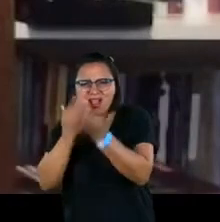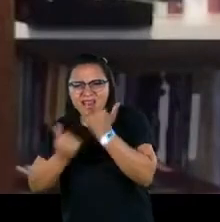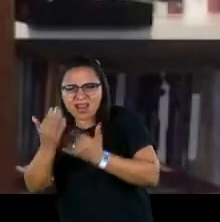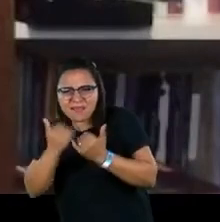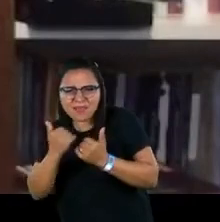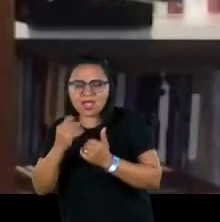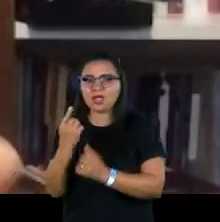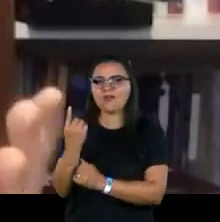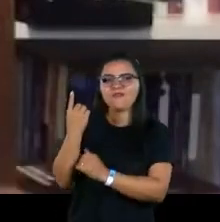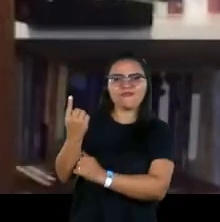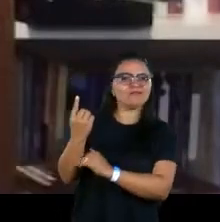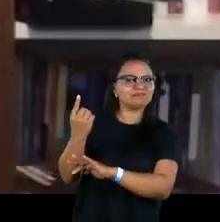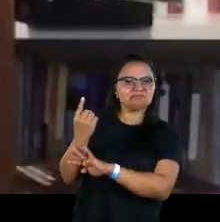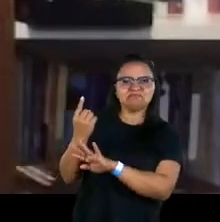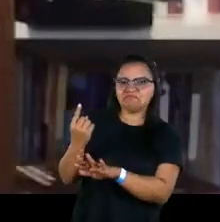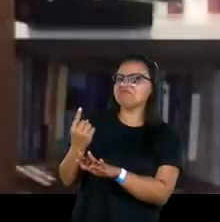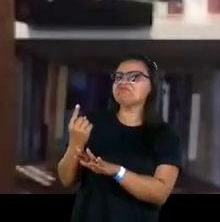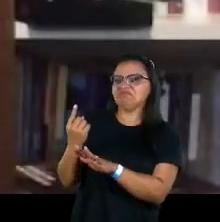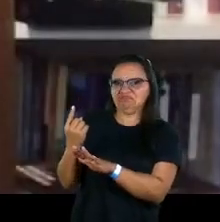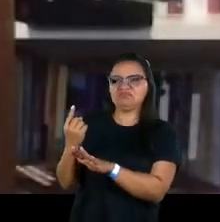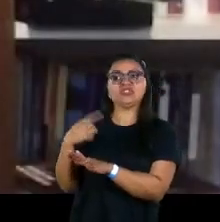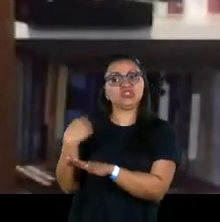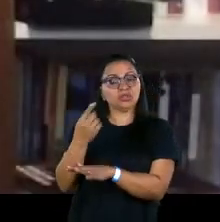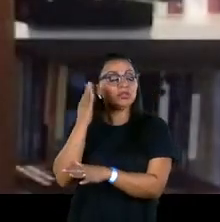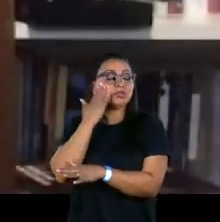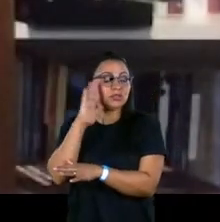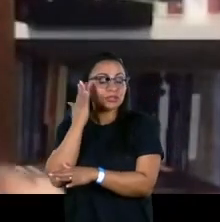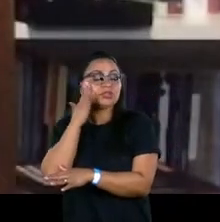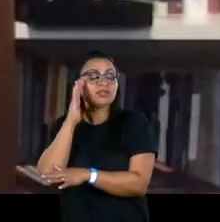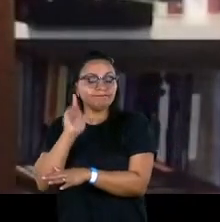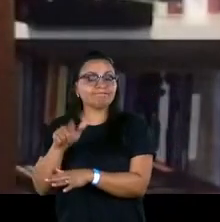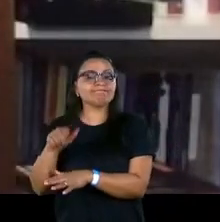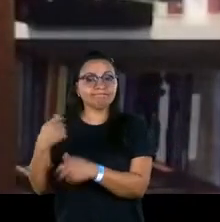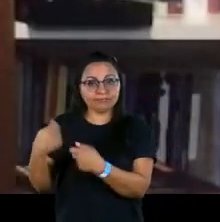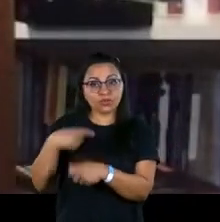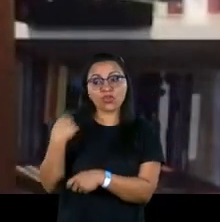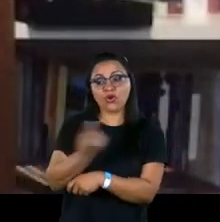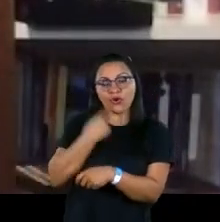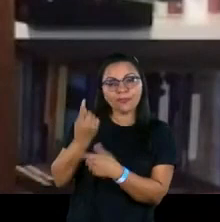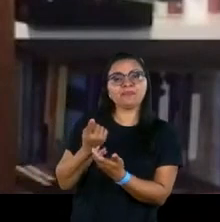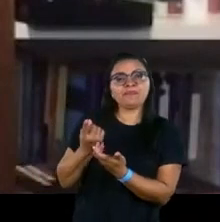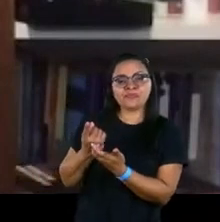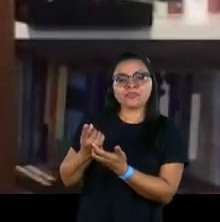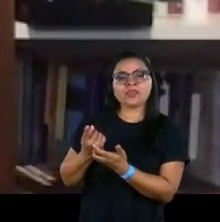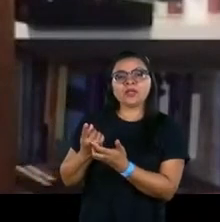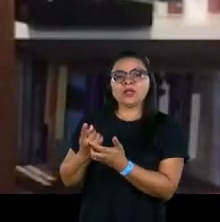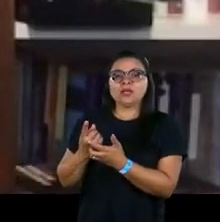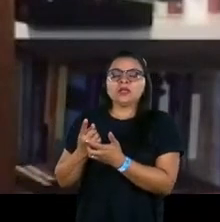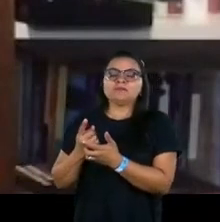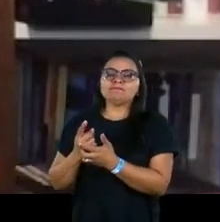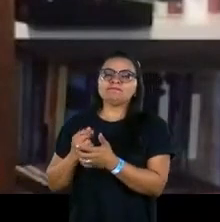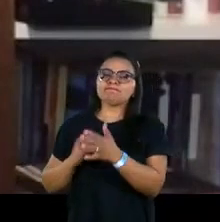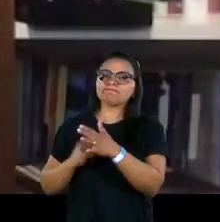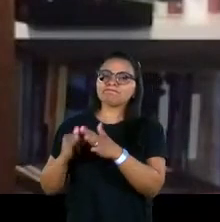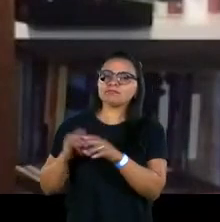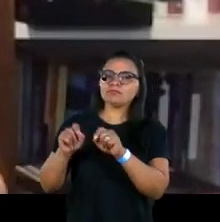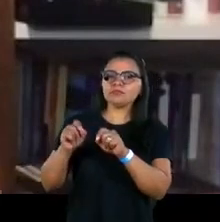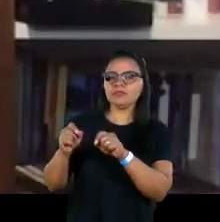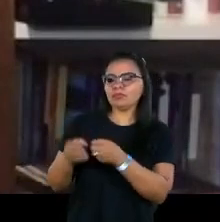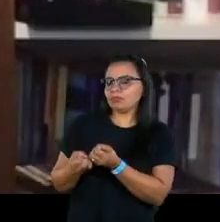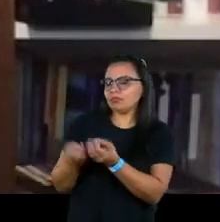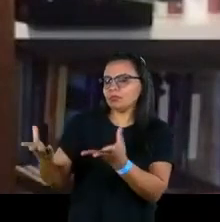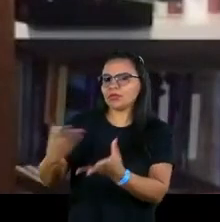é uma das questões com as quais nós lidamos. nós somos uma instituição que, ao proporcionar um programa de bem-estar,